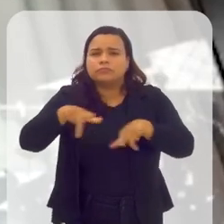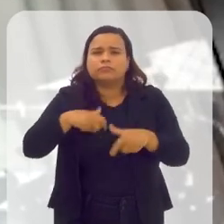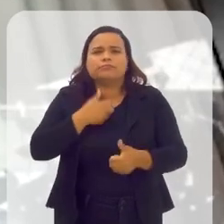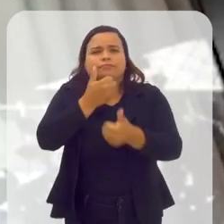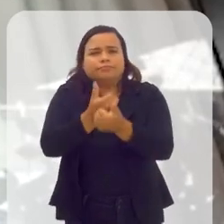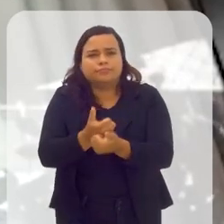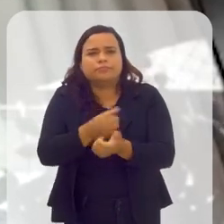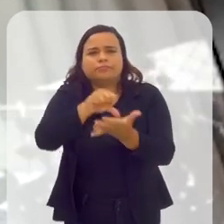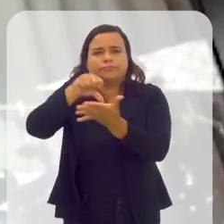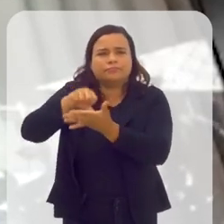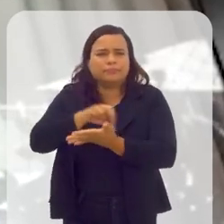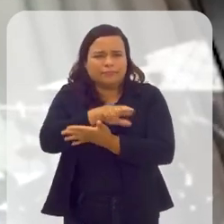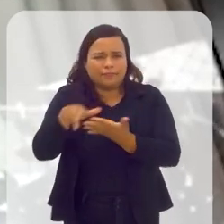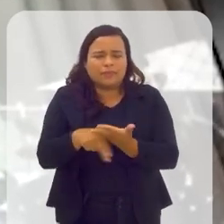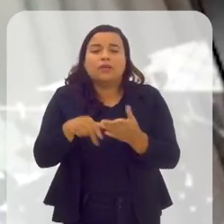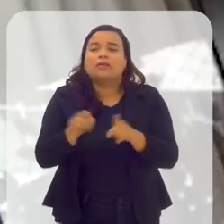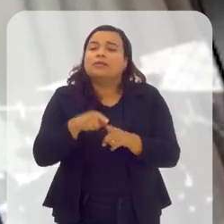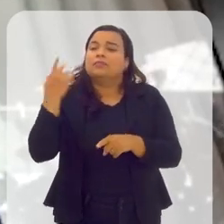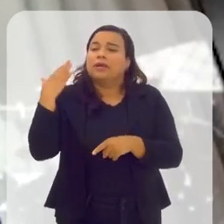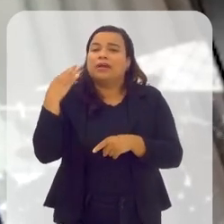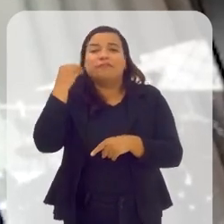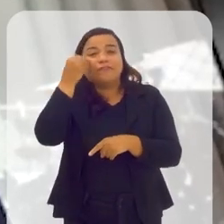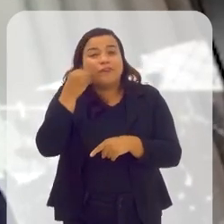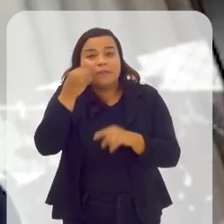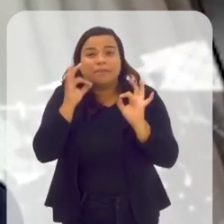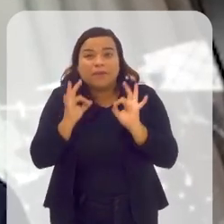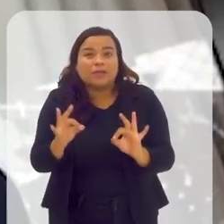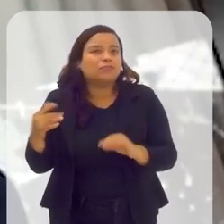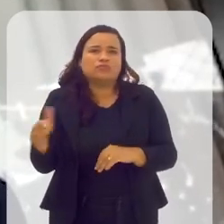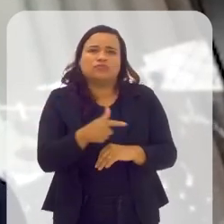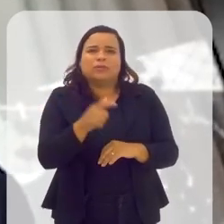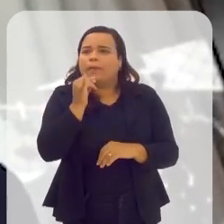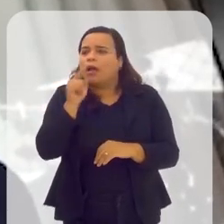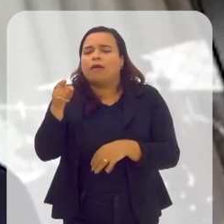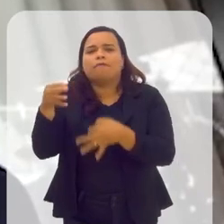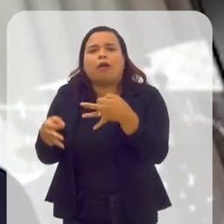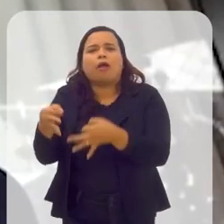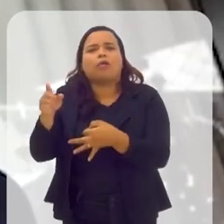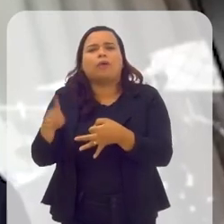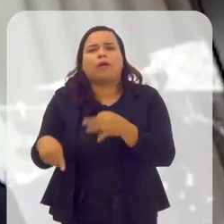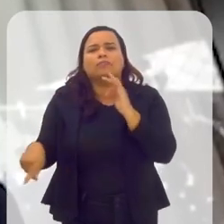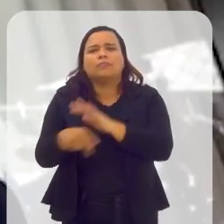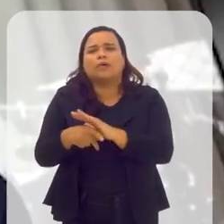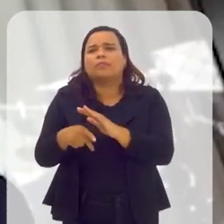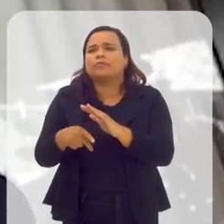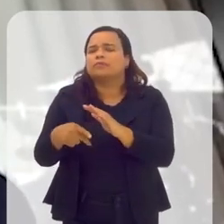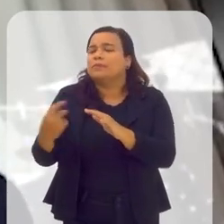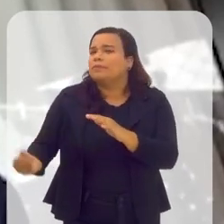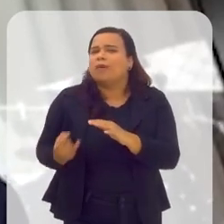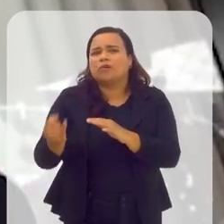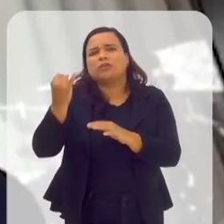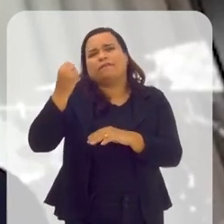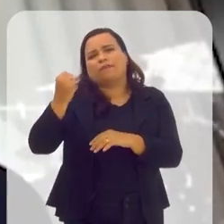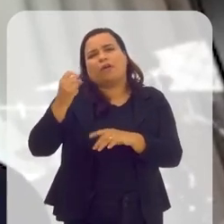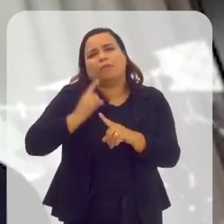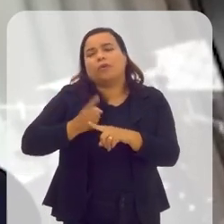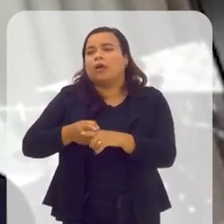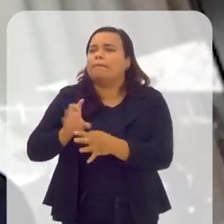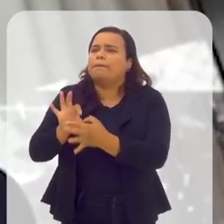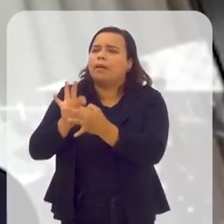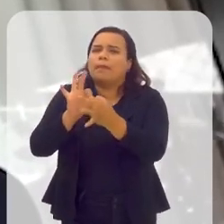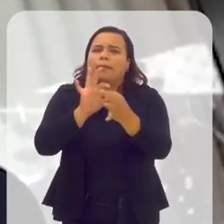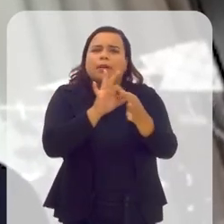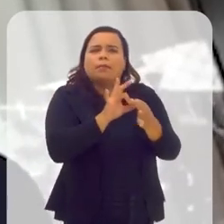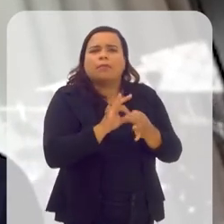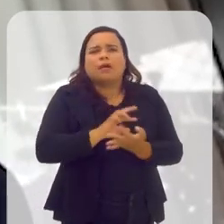entidades. Você sabe que a gente nunca teve uma efetiva vivência, por exemplo, no fórum, que é um elemento importantíssimo, porque une